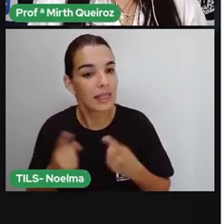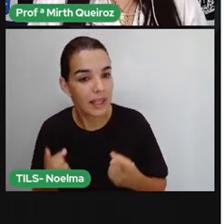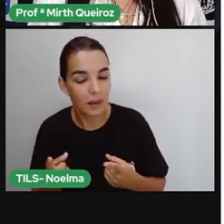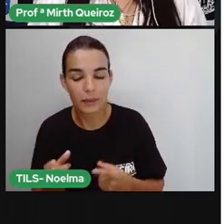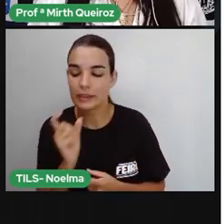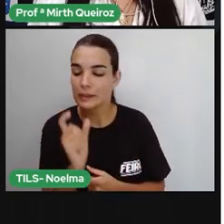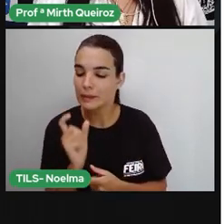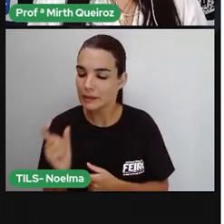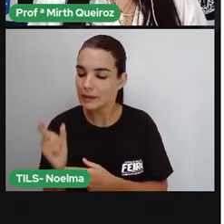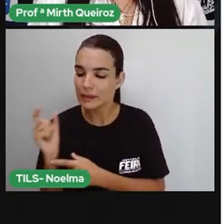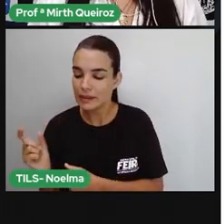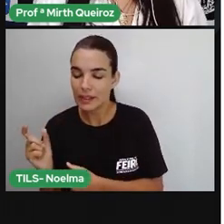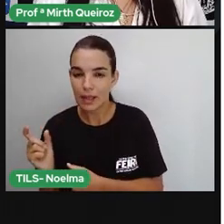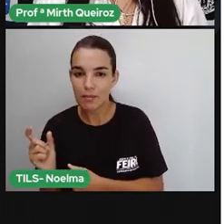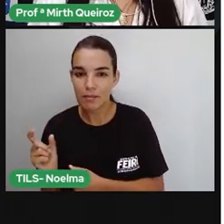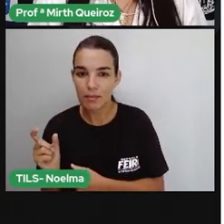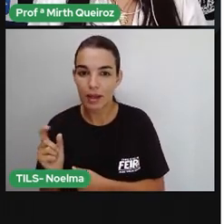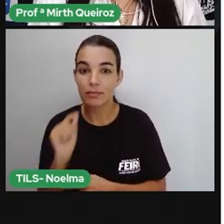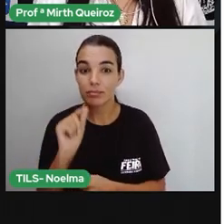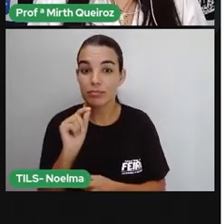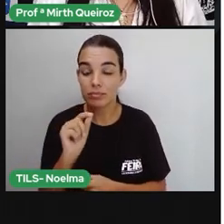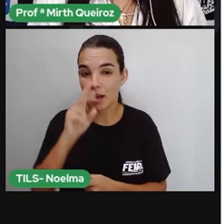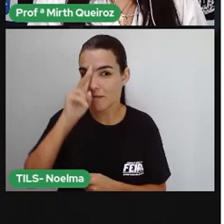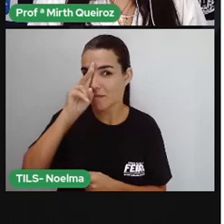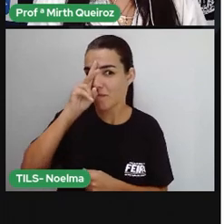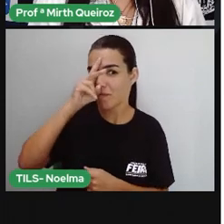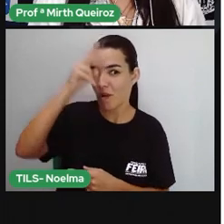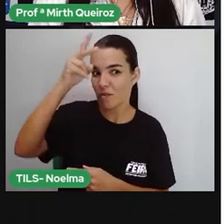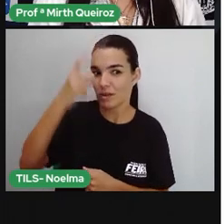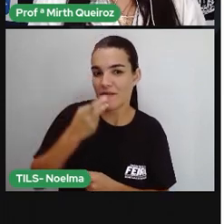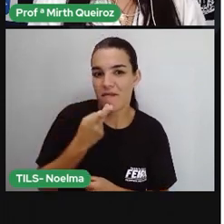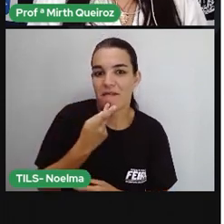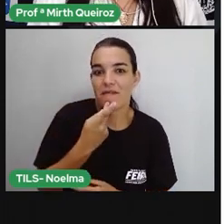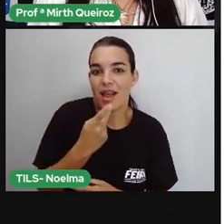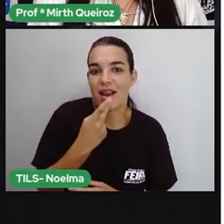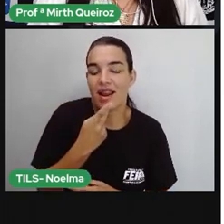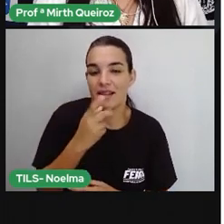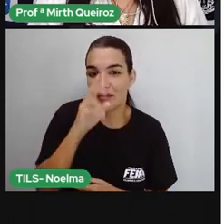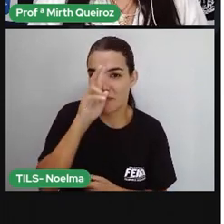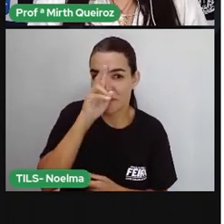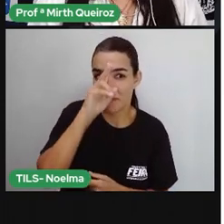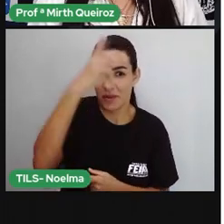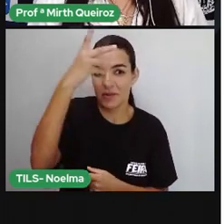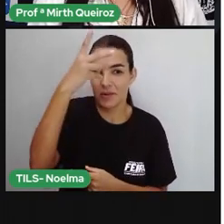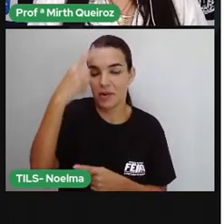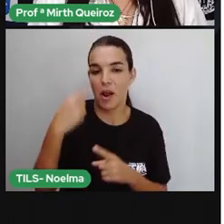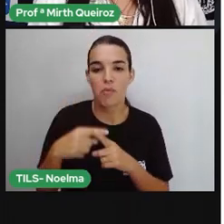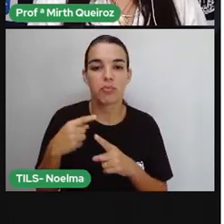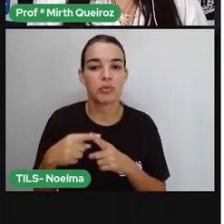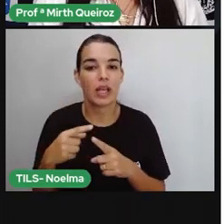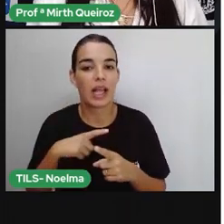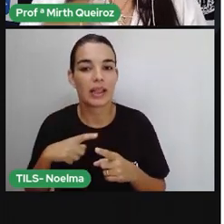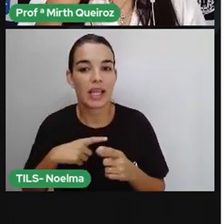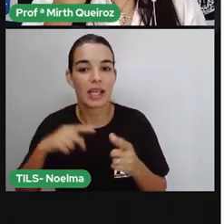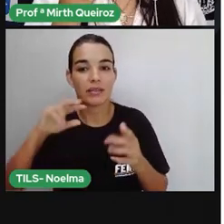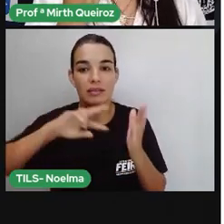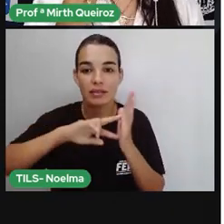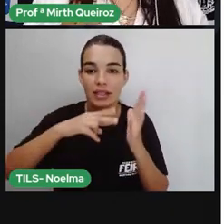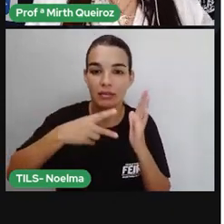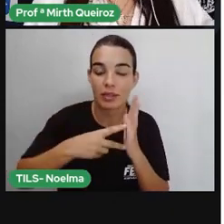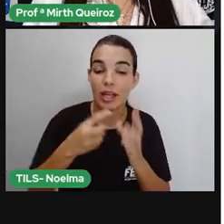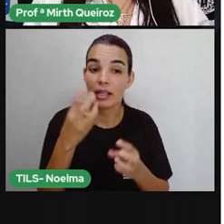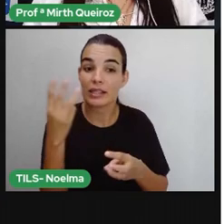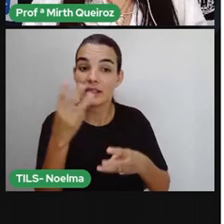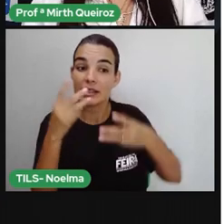sílaba tônica é a sílaba pronunciada com mais força, onde ela pode ser classificada aí em três